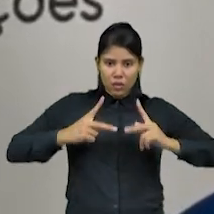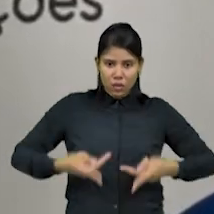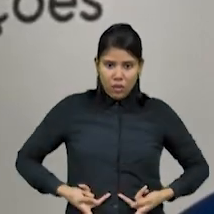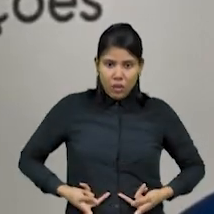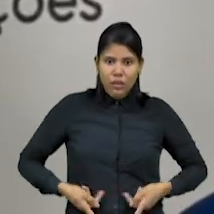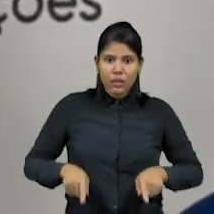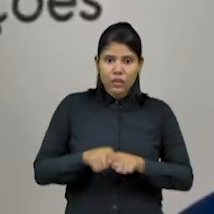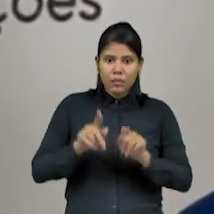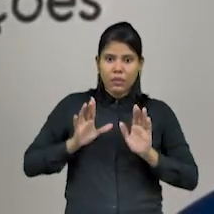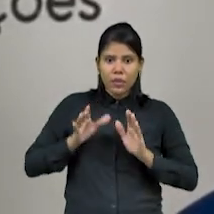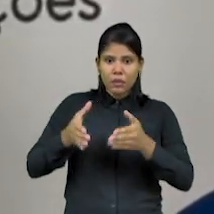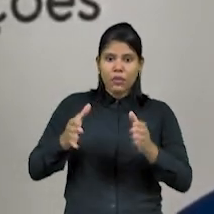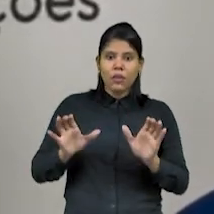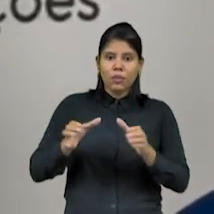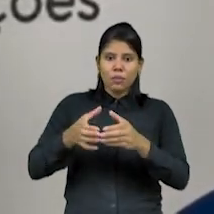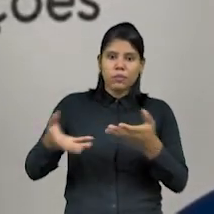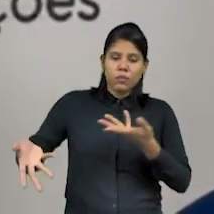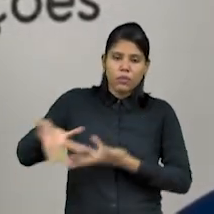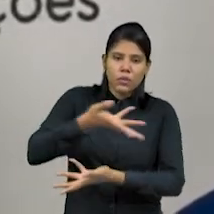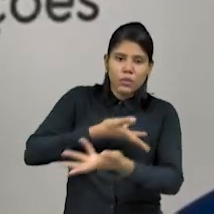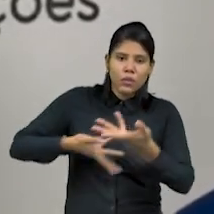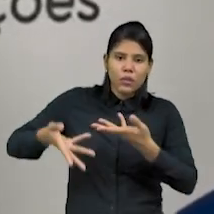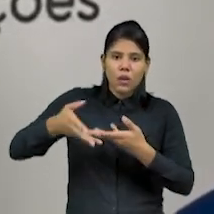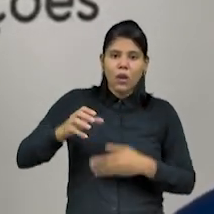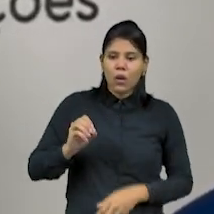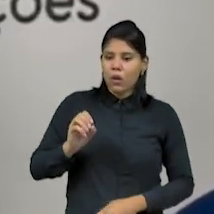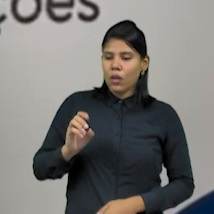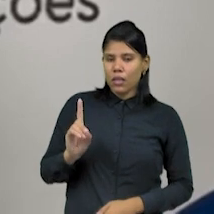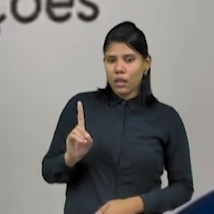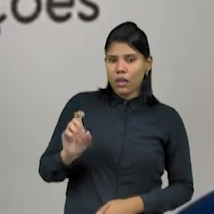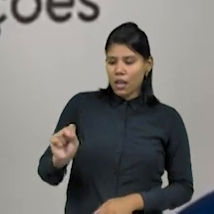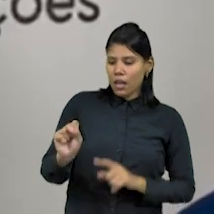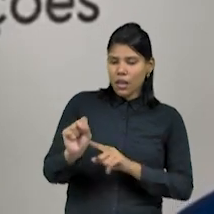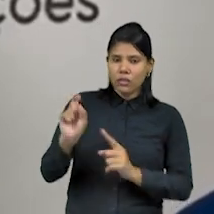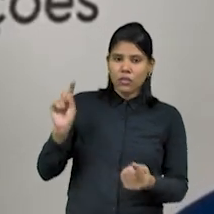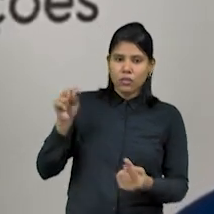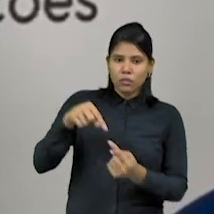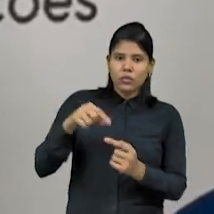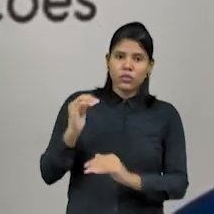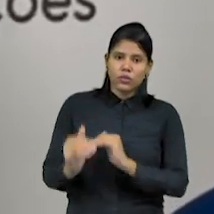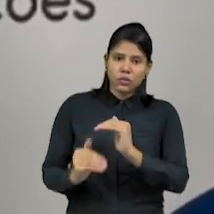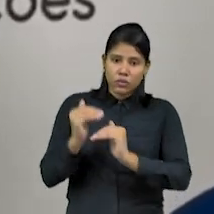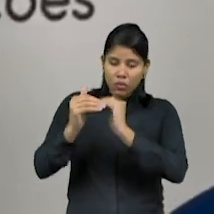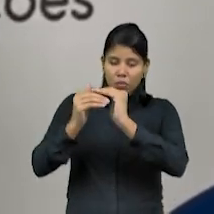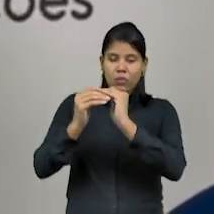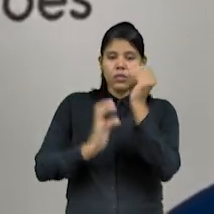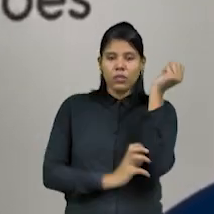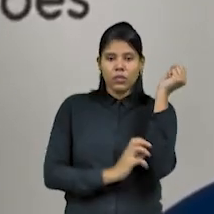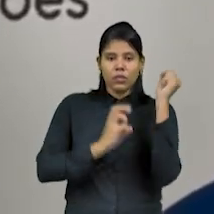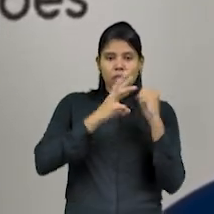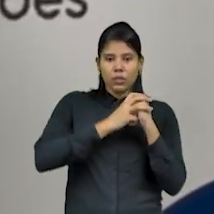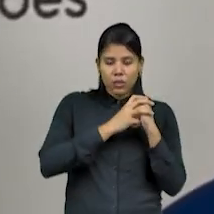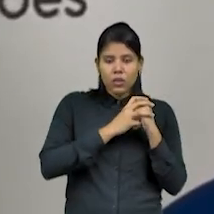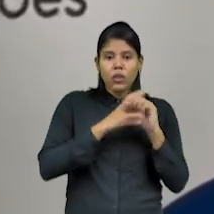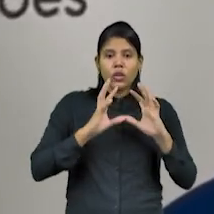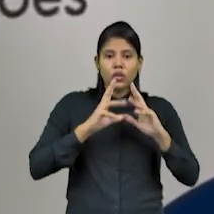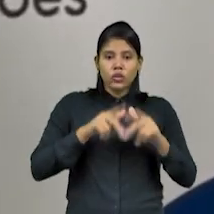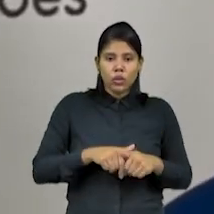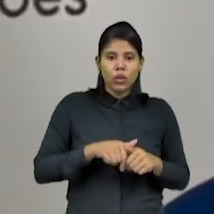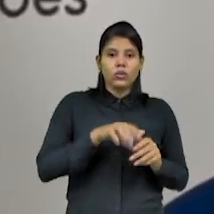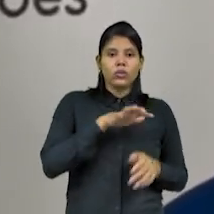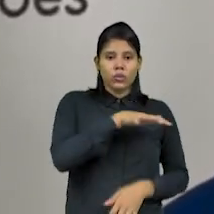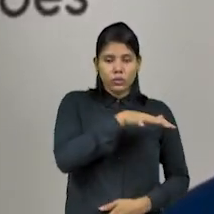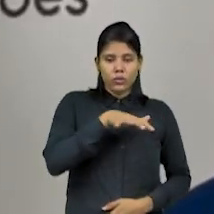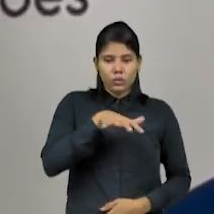colocando todas as ODS e os objetivos de desenvolvimento sustentável em todos os setores da Casa Legislativa.